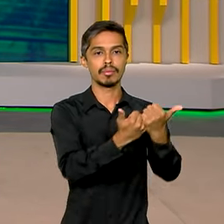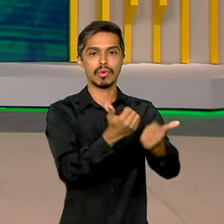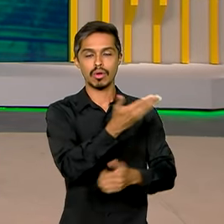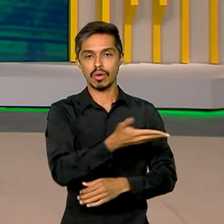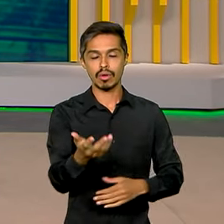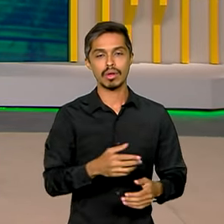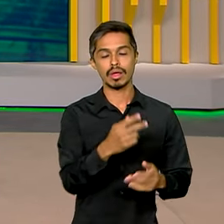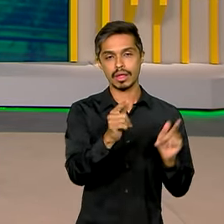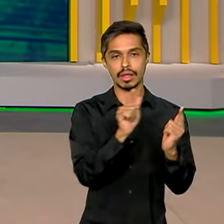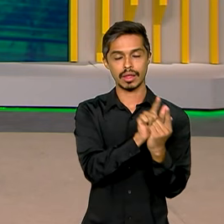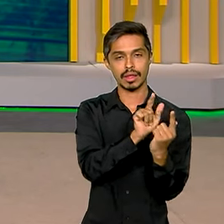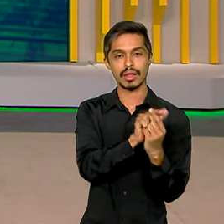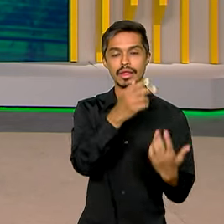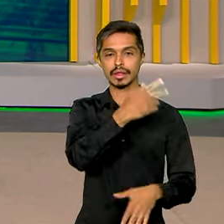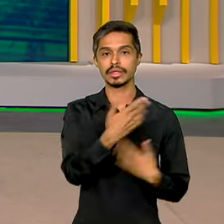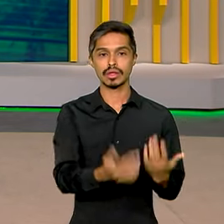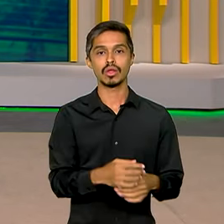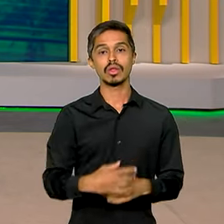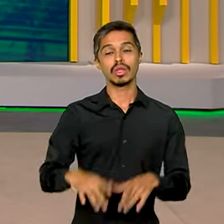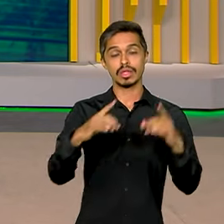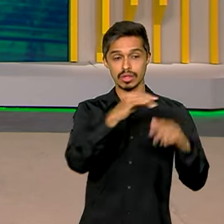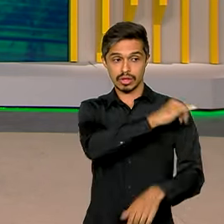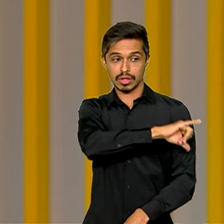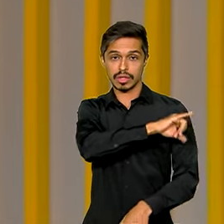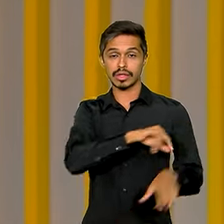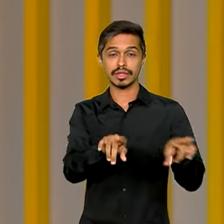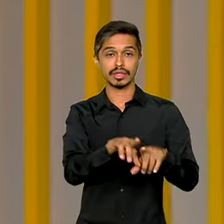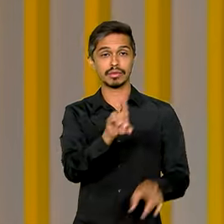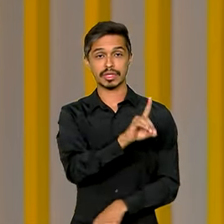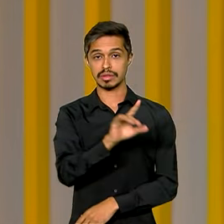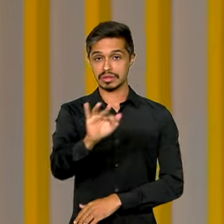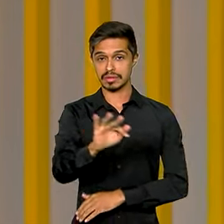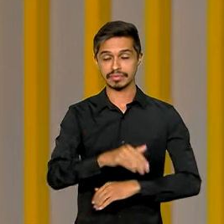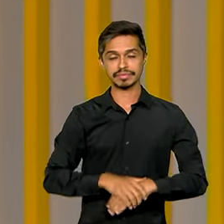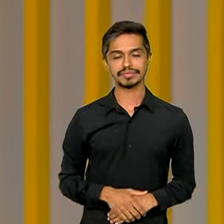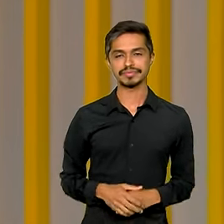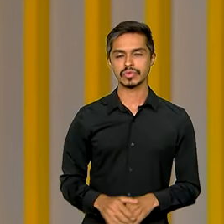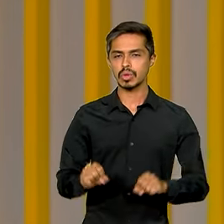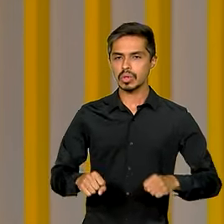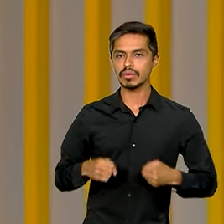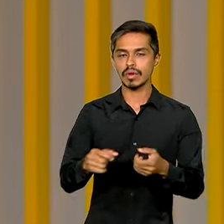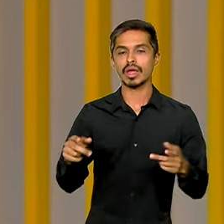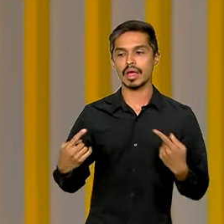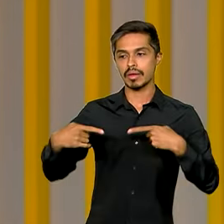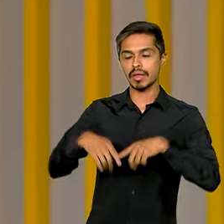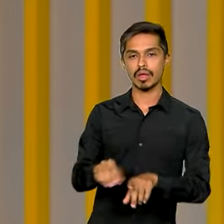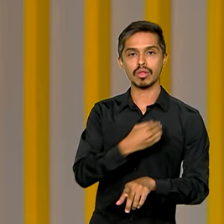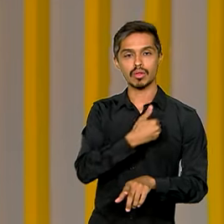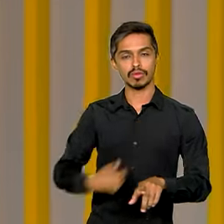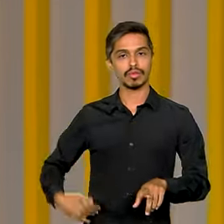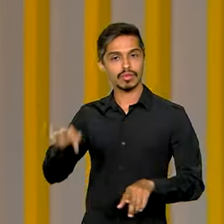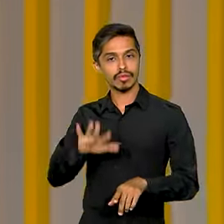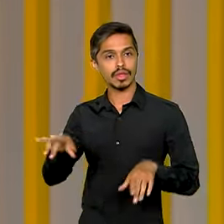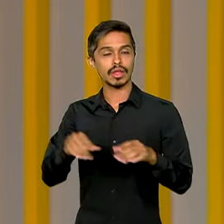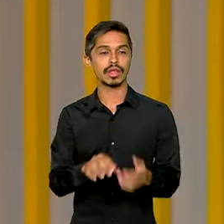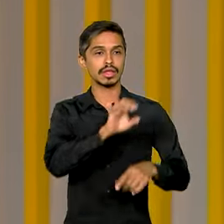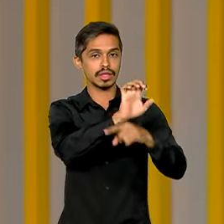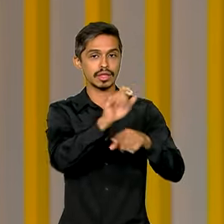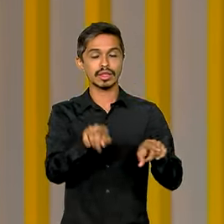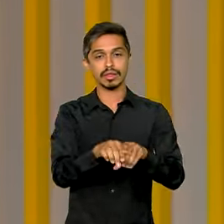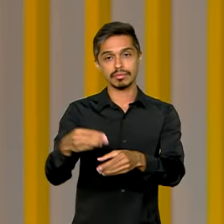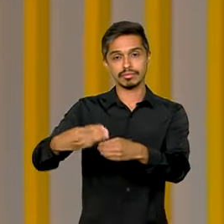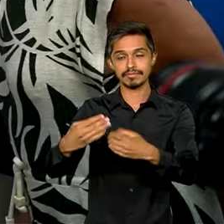Uma no Rio de Janeiro e outra no Distrito Federal. As ações são uma parceria entre o governo federal, estados e